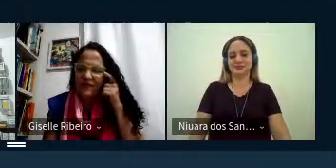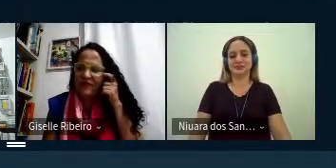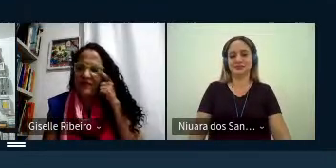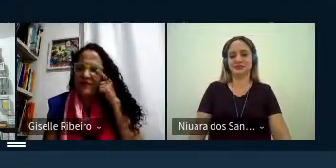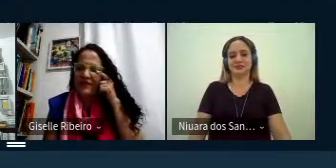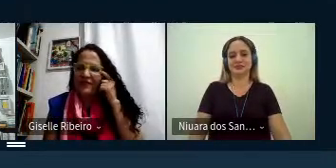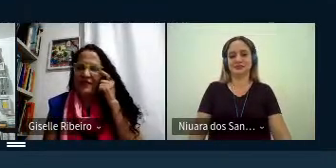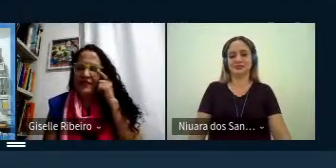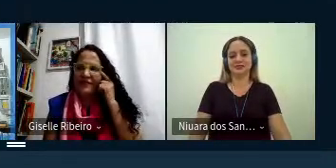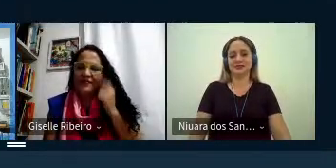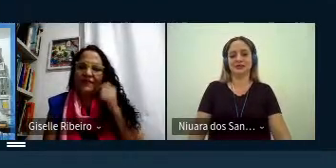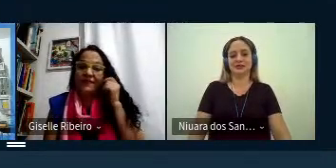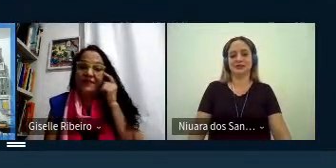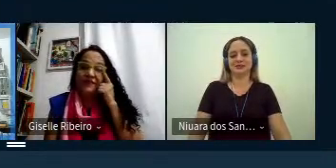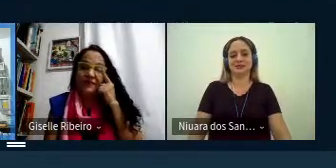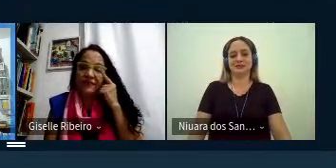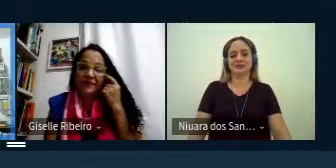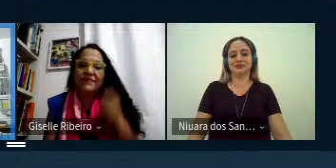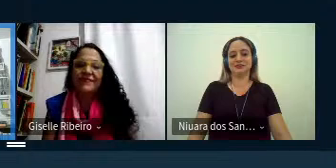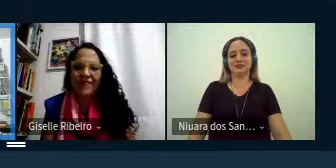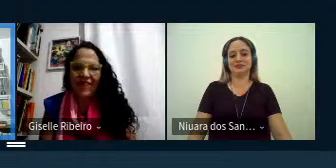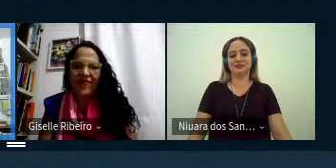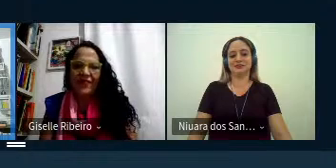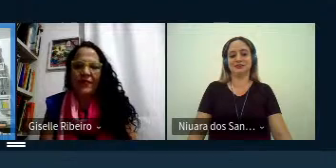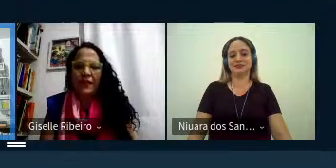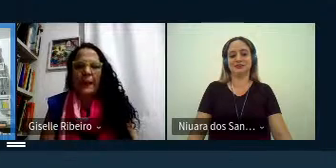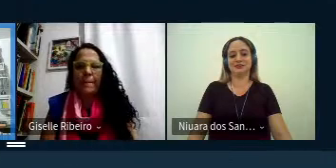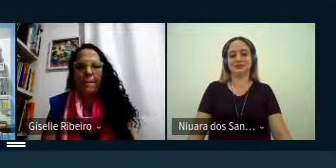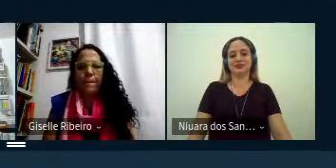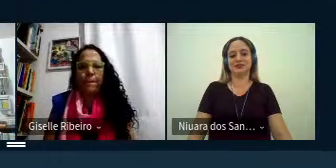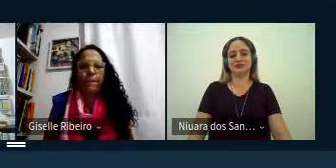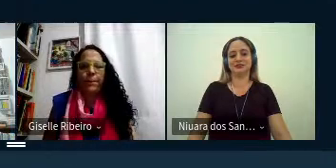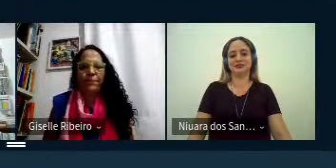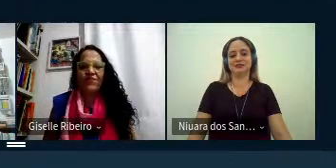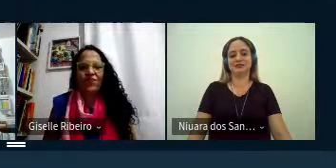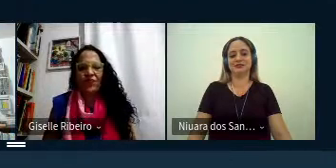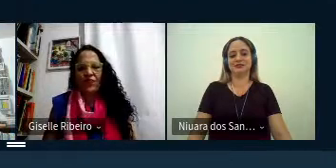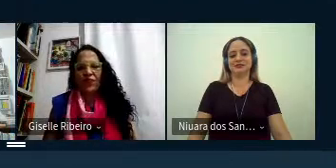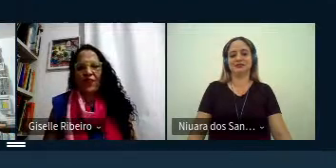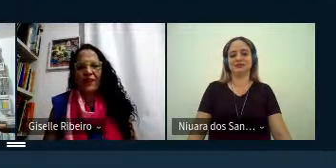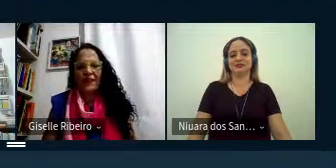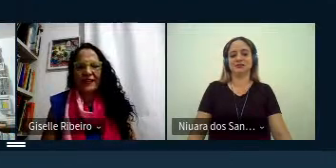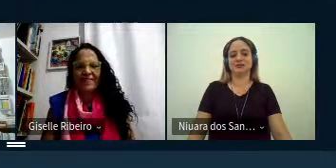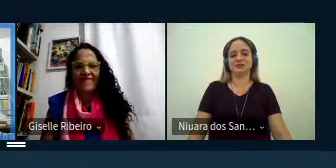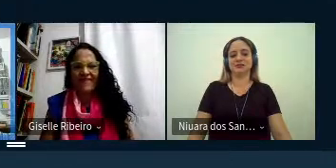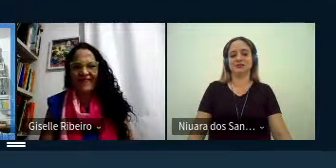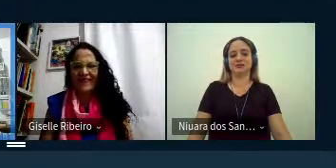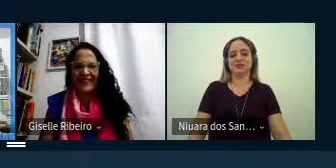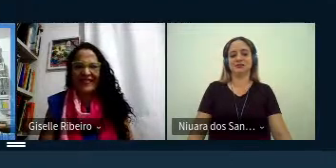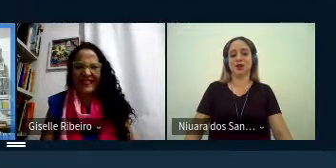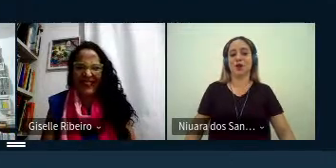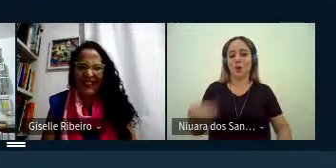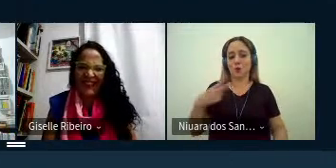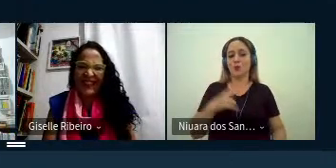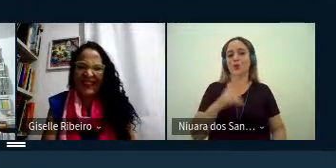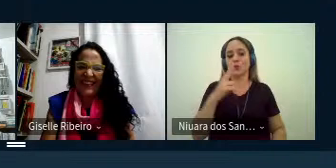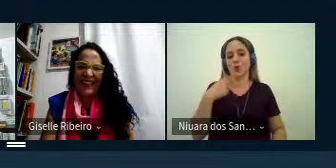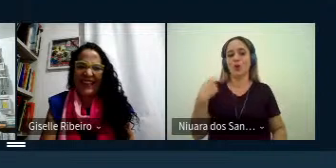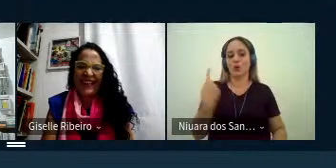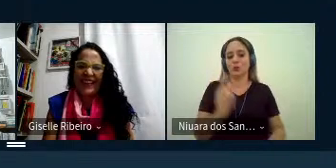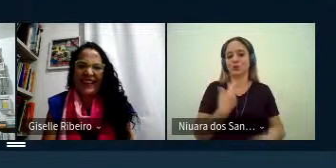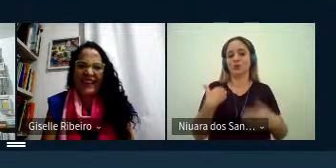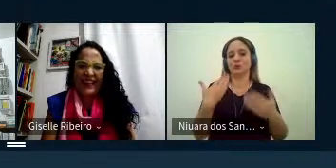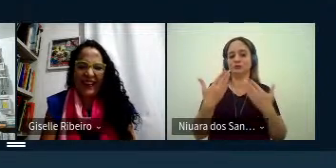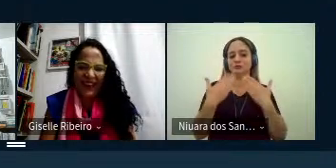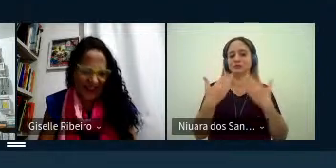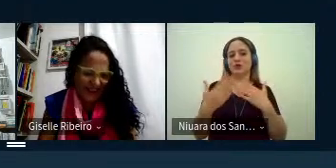uma algo para manter o diálogo né para continuar com o nosso diálogo ótima